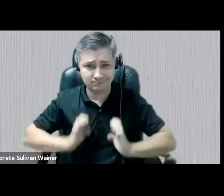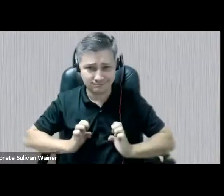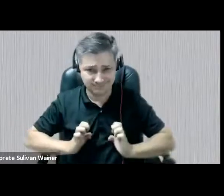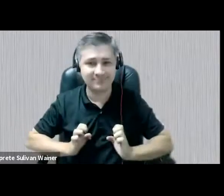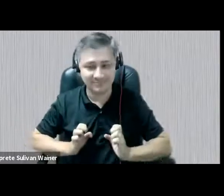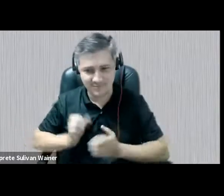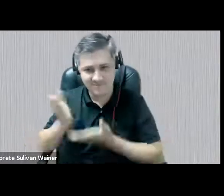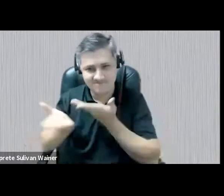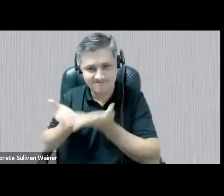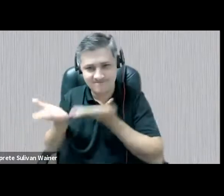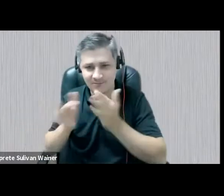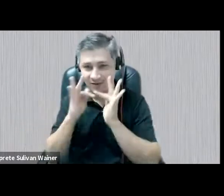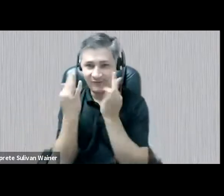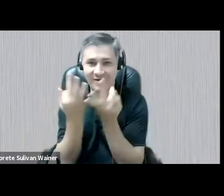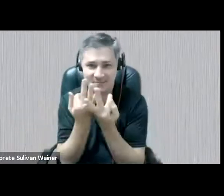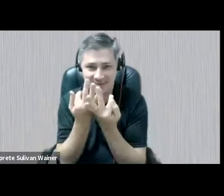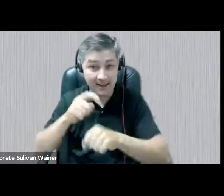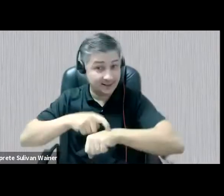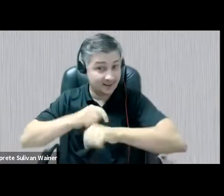tempos